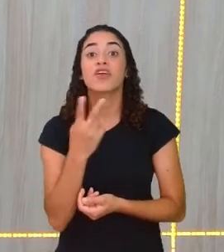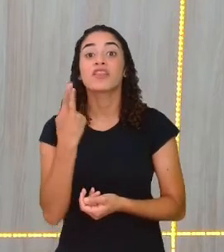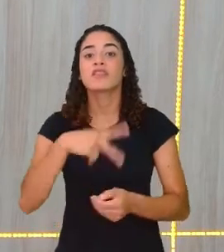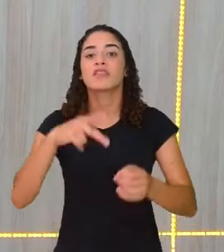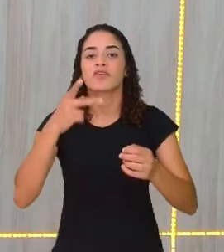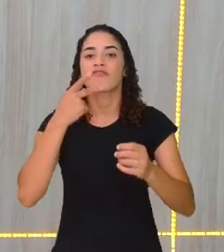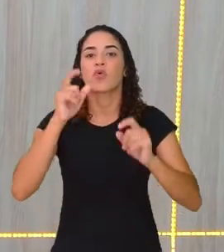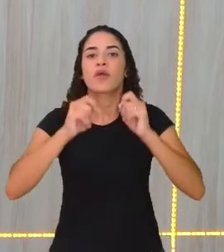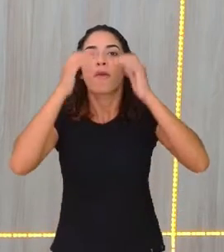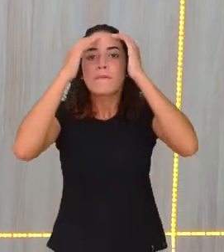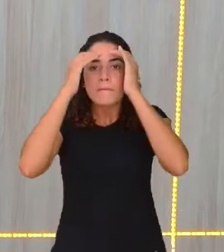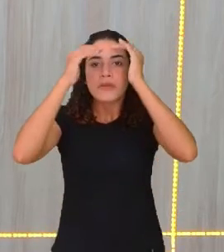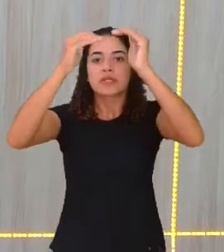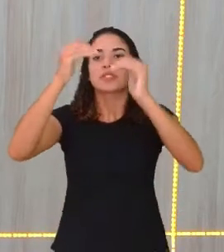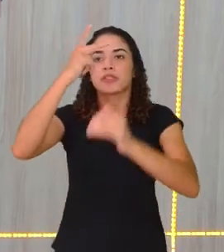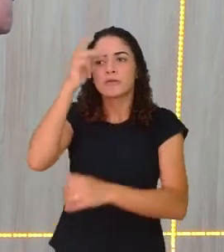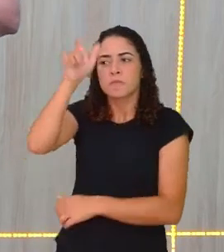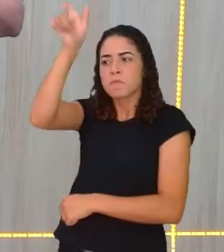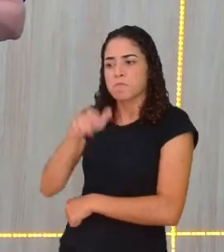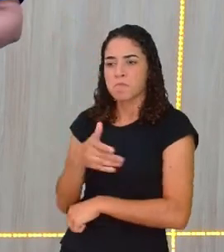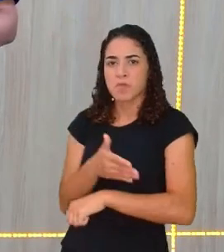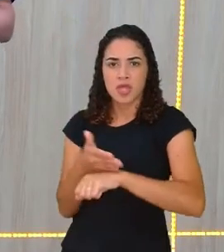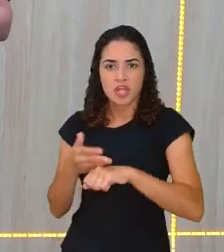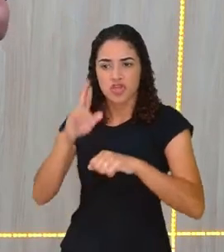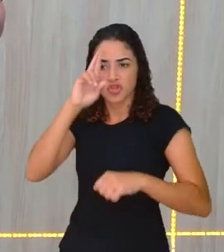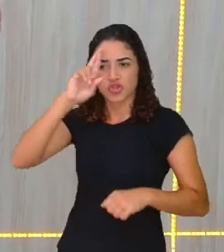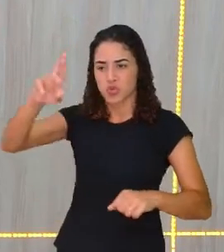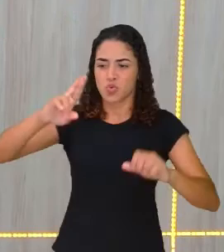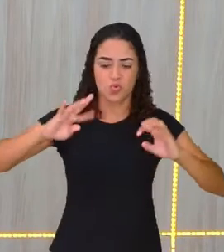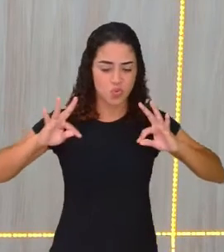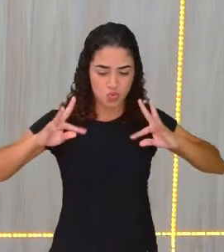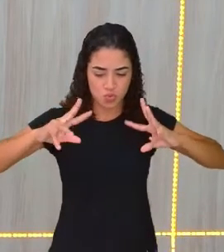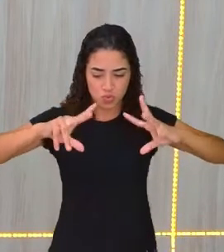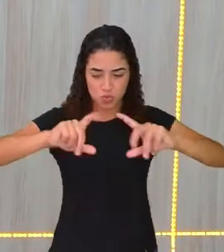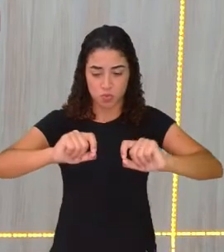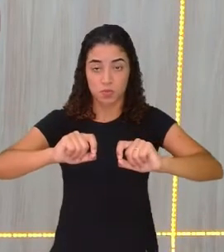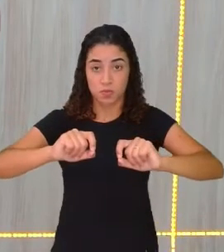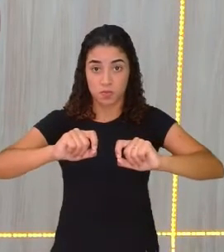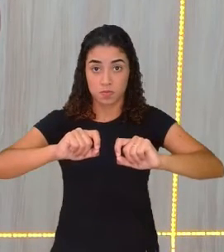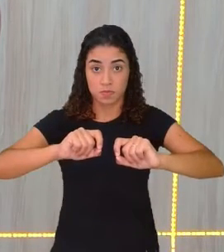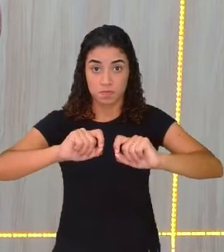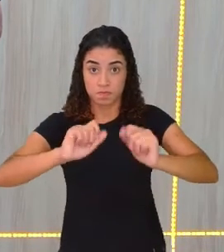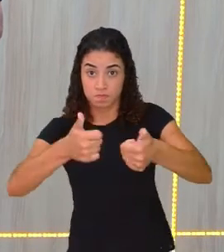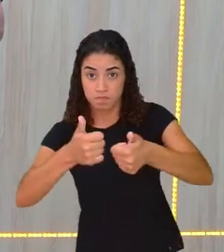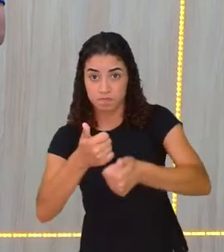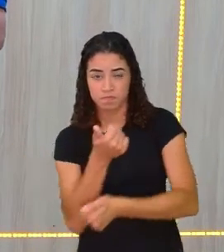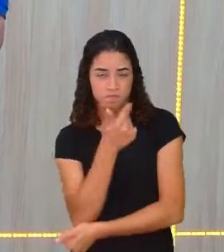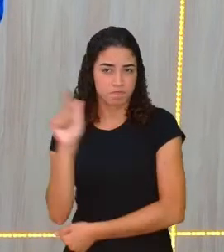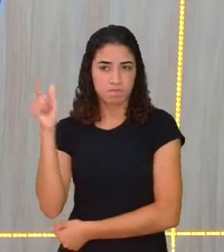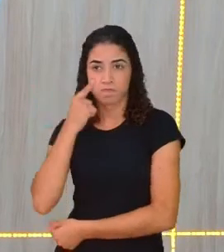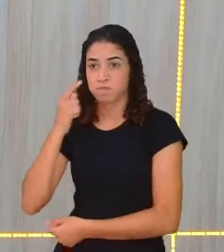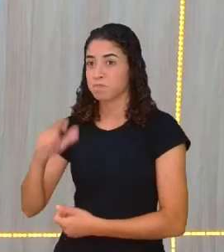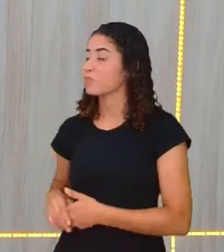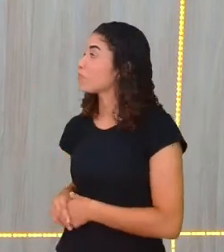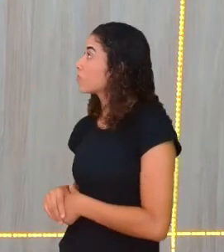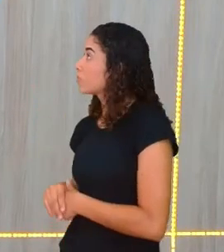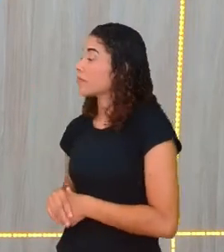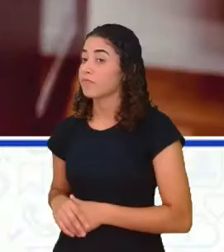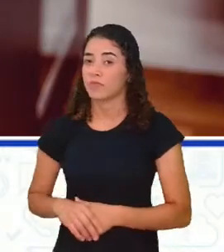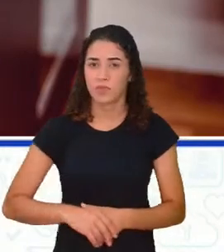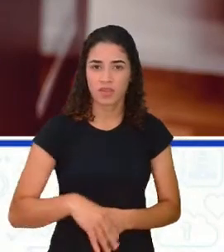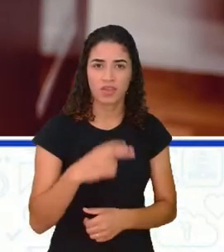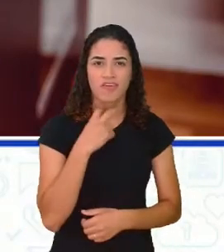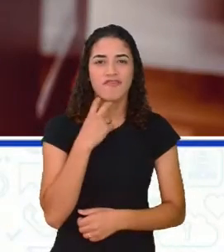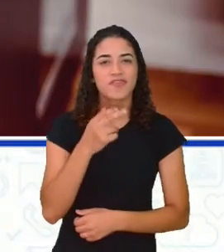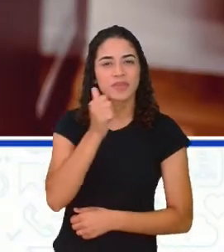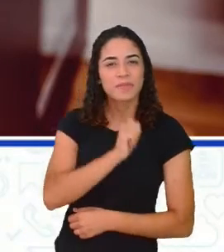obediência aos brancos, não é, donos de tudo. Vamos ver o outro. A voz de